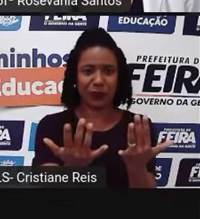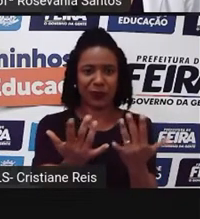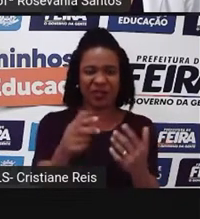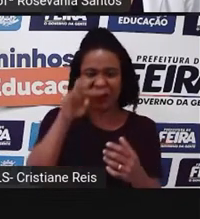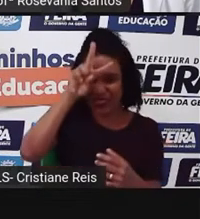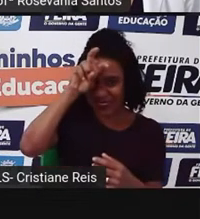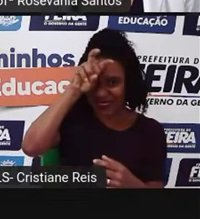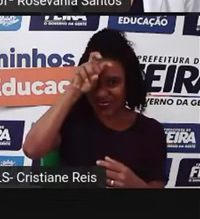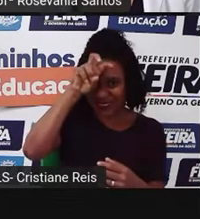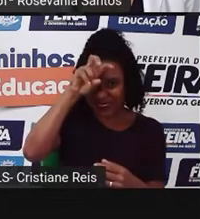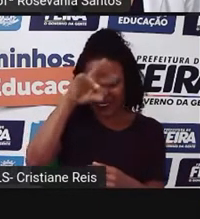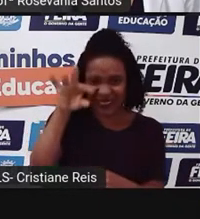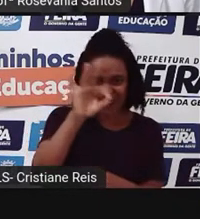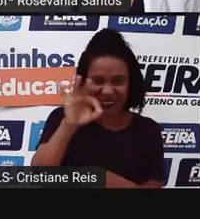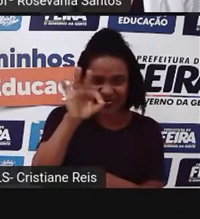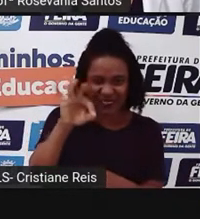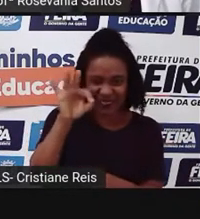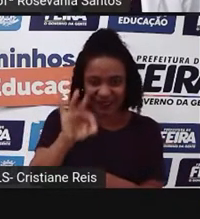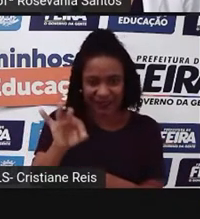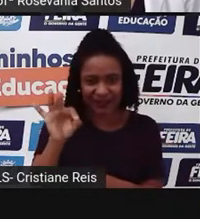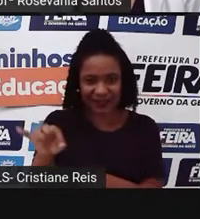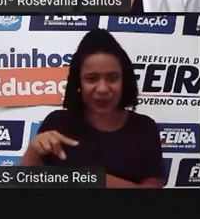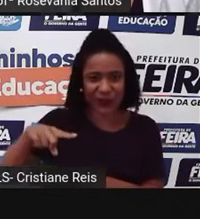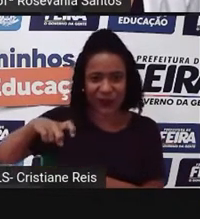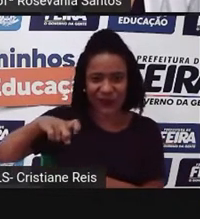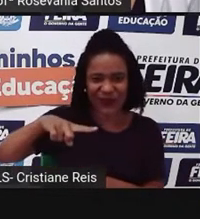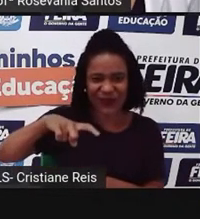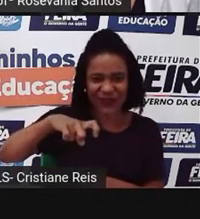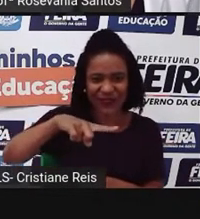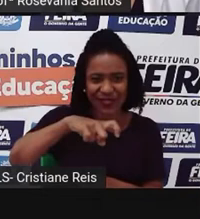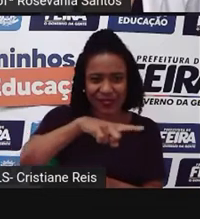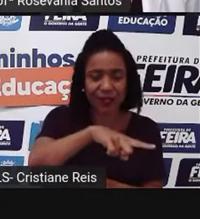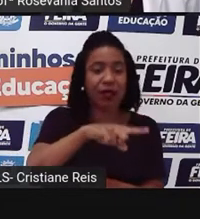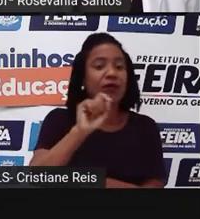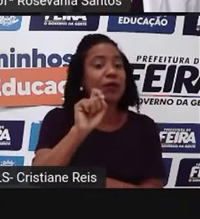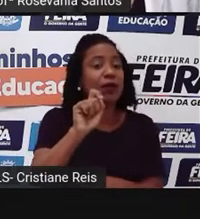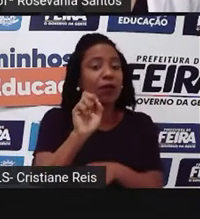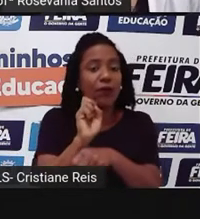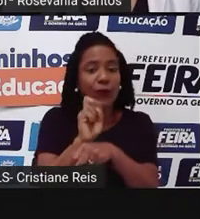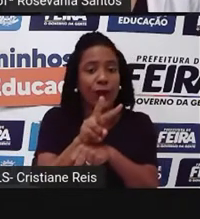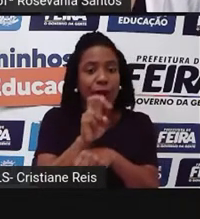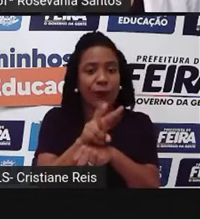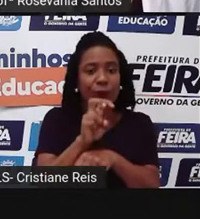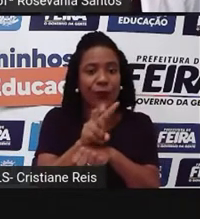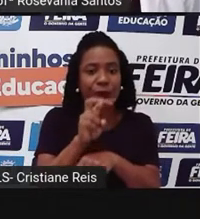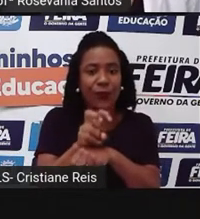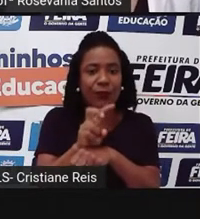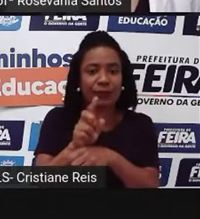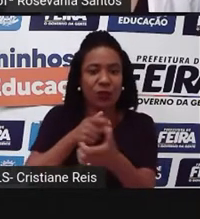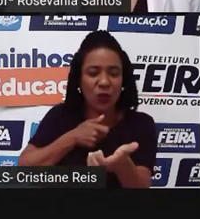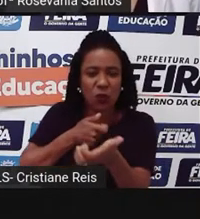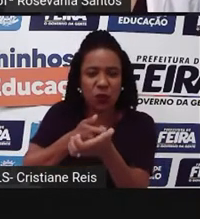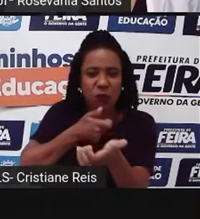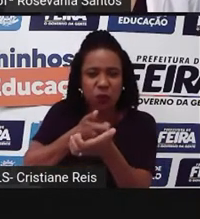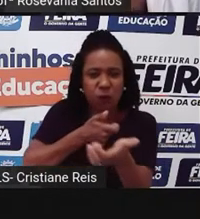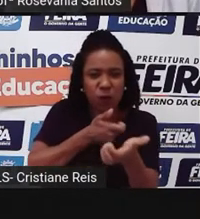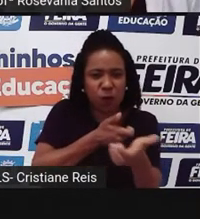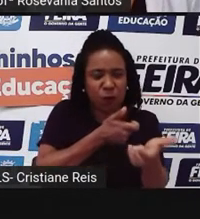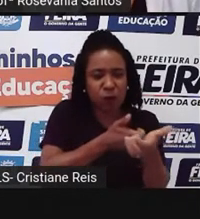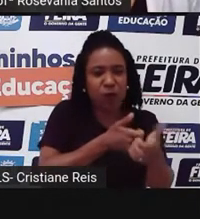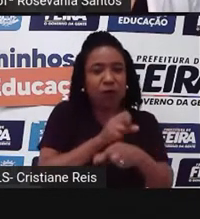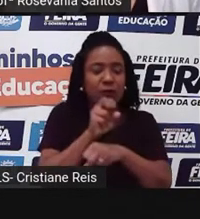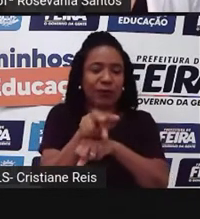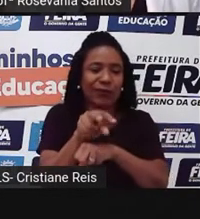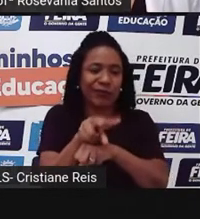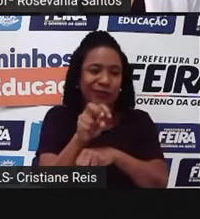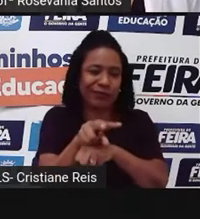a gente utiliza muito, né? De agrotóxicos, de diversos tipos de produtos para se livrar das pragas. Diversos tipos de produtos para